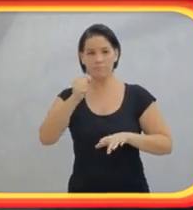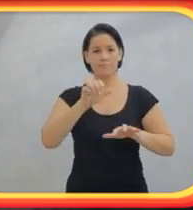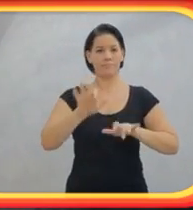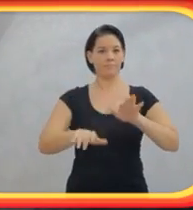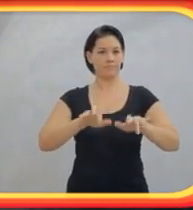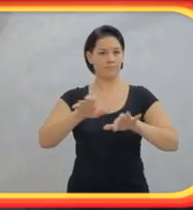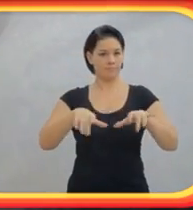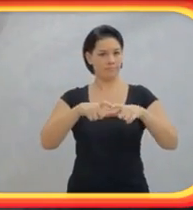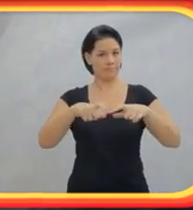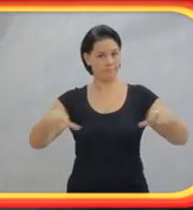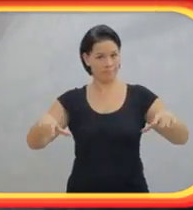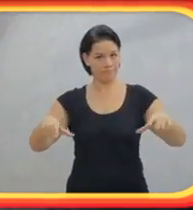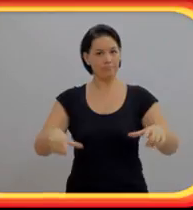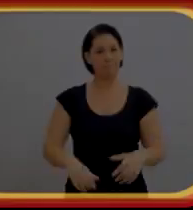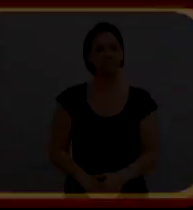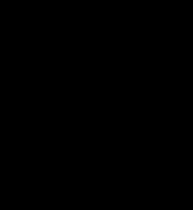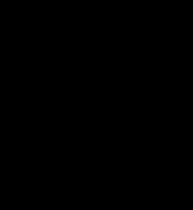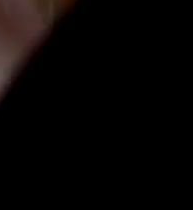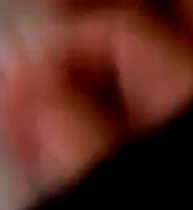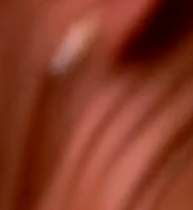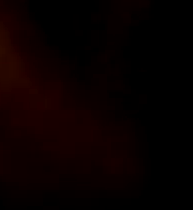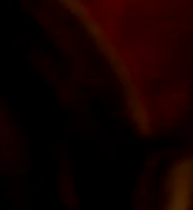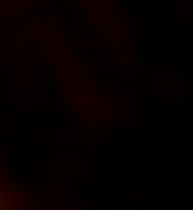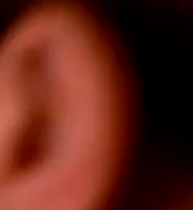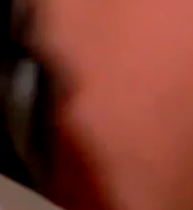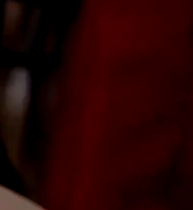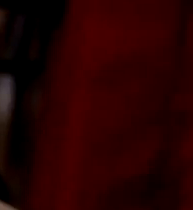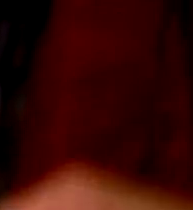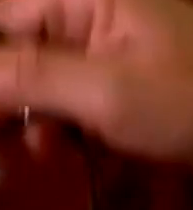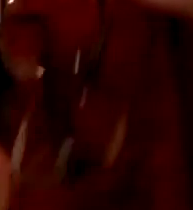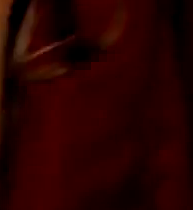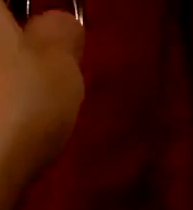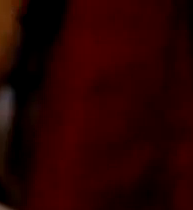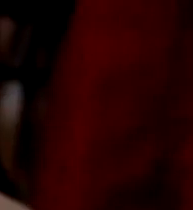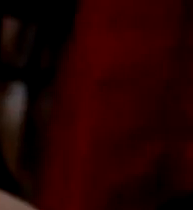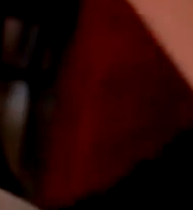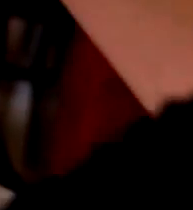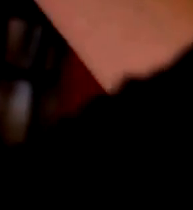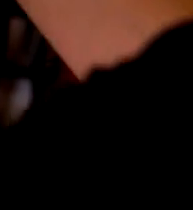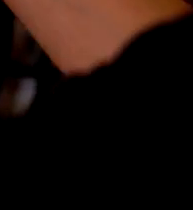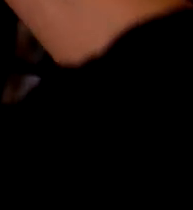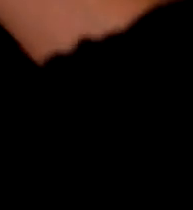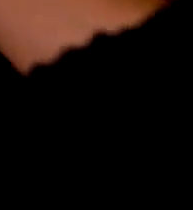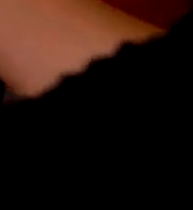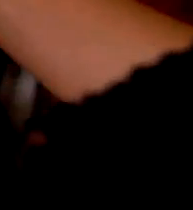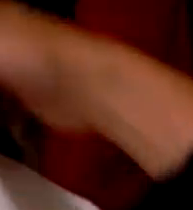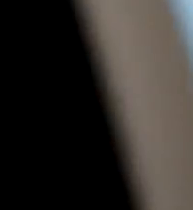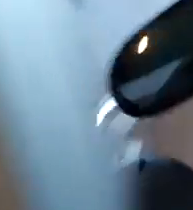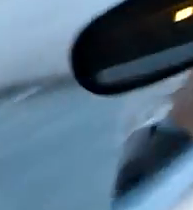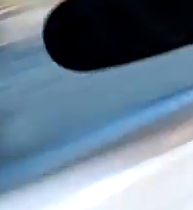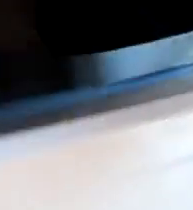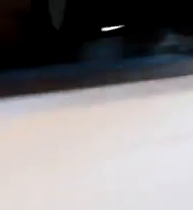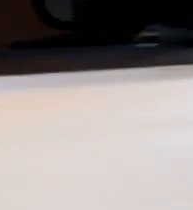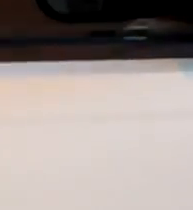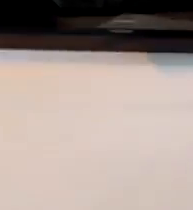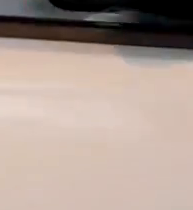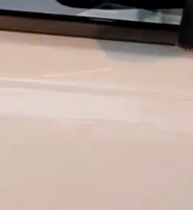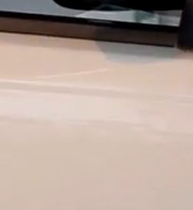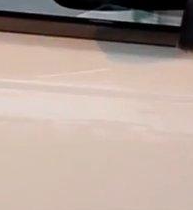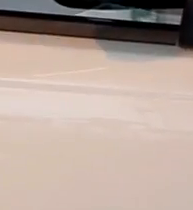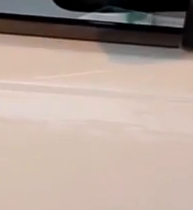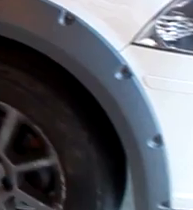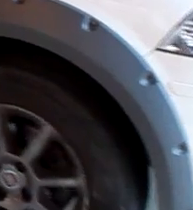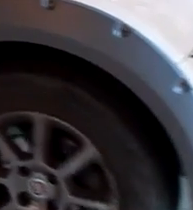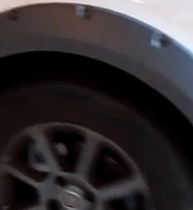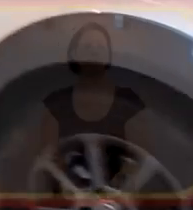aquela ponta do lápis no teclado. Sandra ajeita a gravata de Eduardo e coloca um óculos de grau nele. Depois ela senta no banco de passageiros de um carro branco que ela vai dirigir.